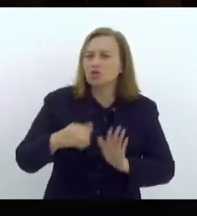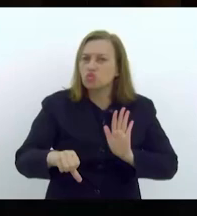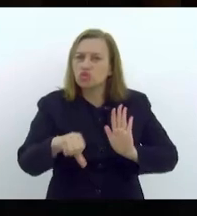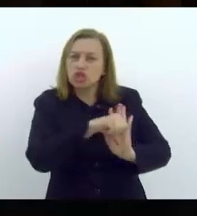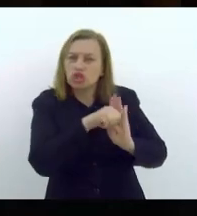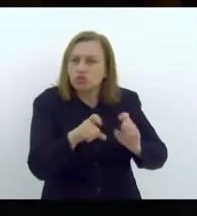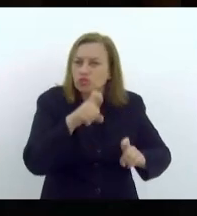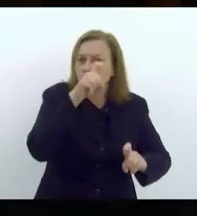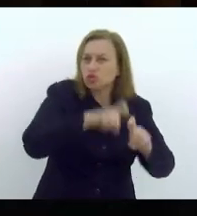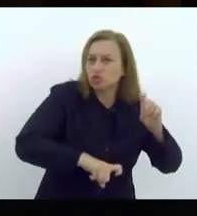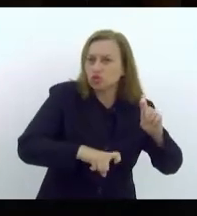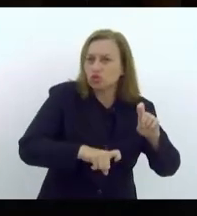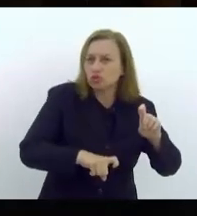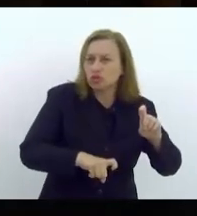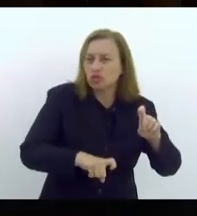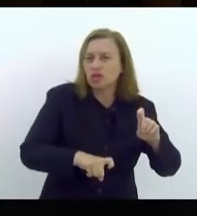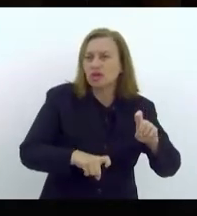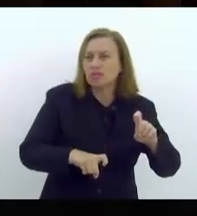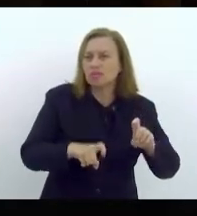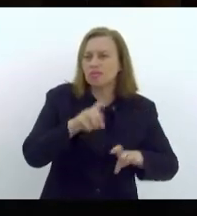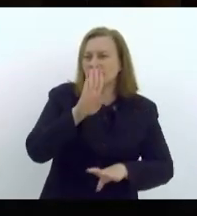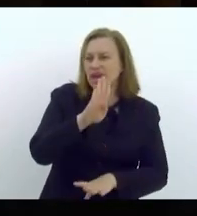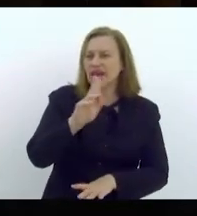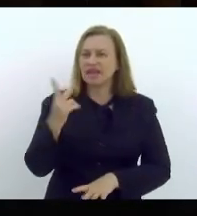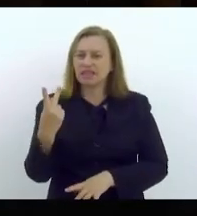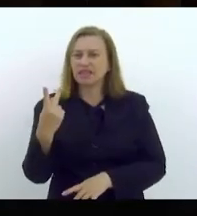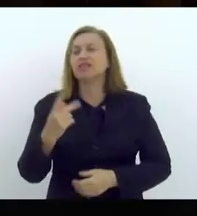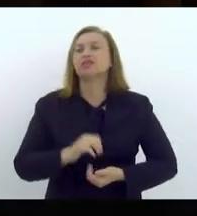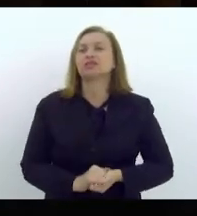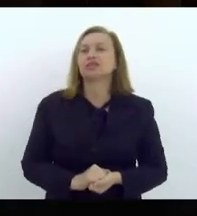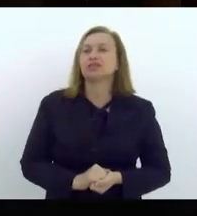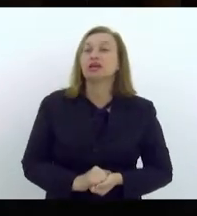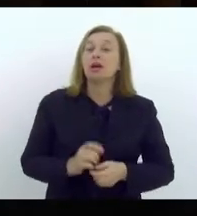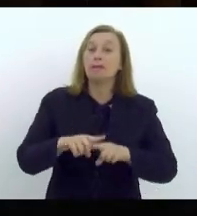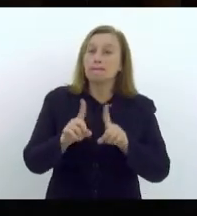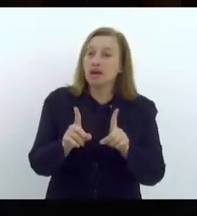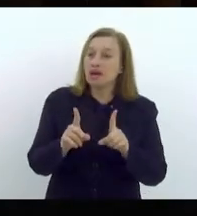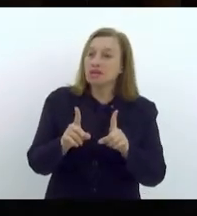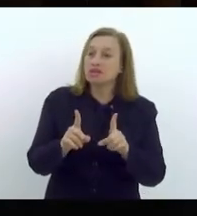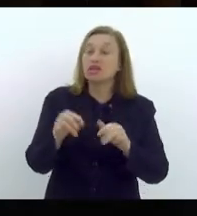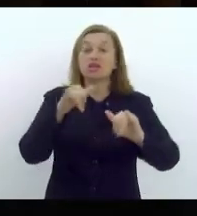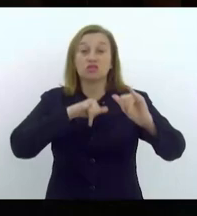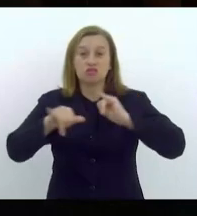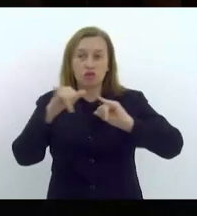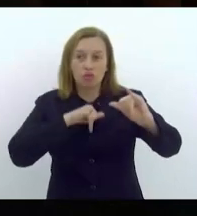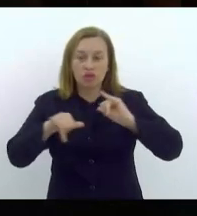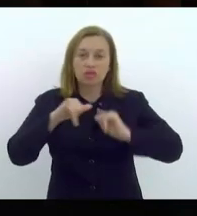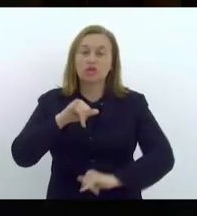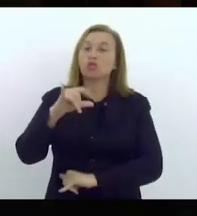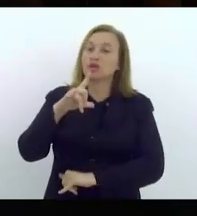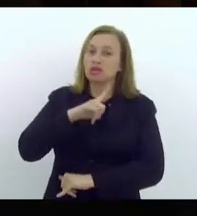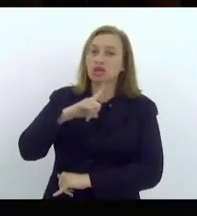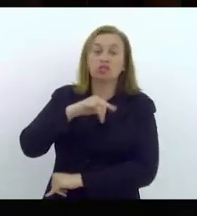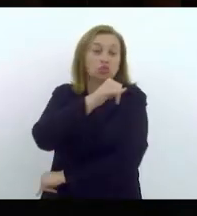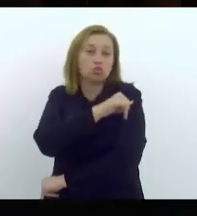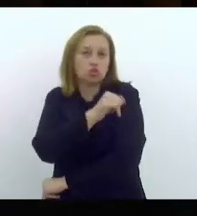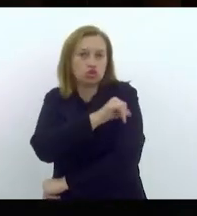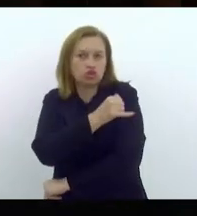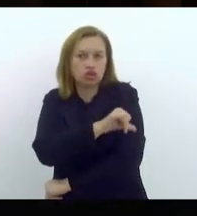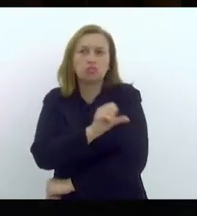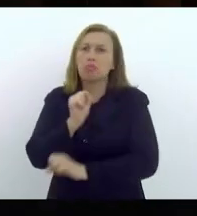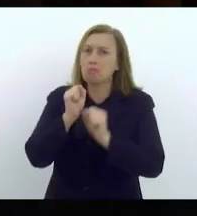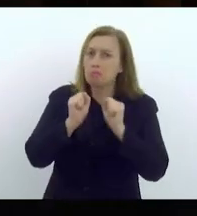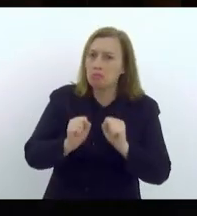estupro em Belo Horizonte, mas, diante dos dados que temos no Rio de Janeiro, a gente